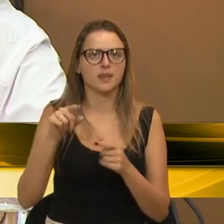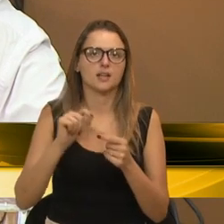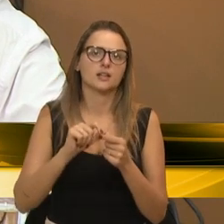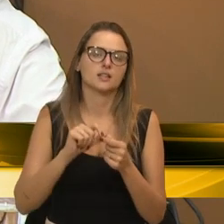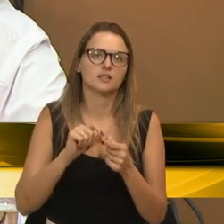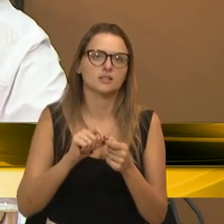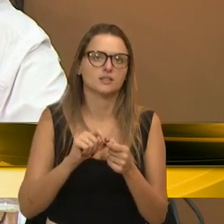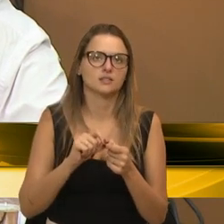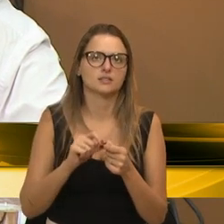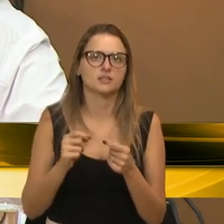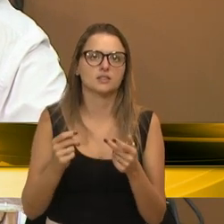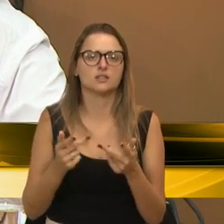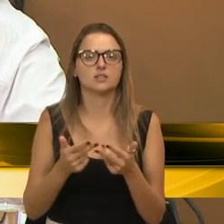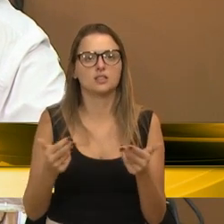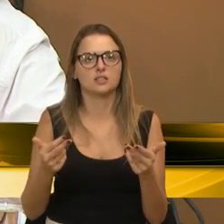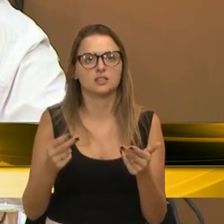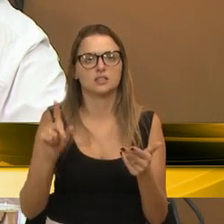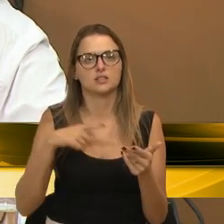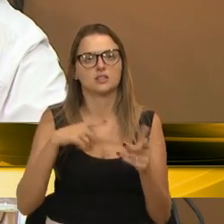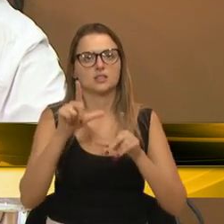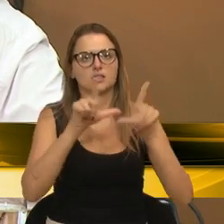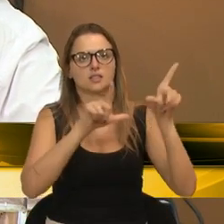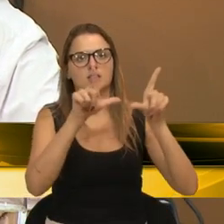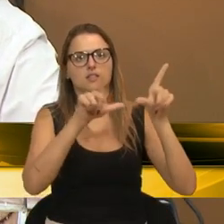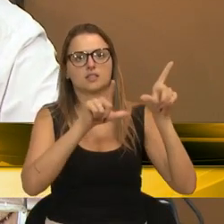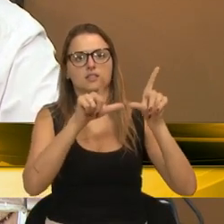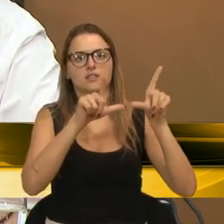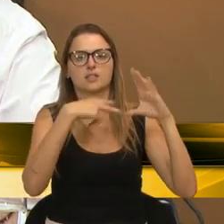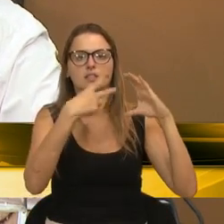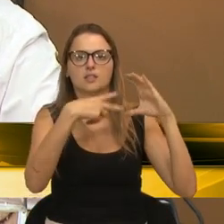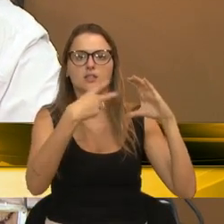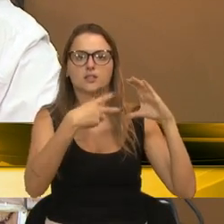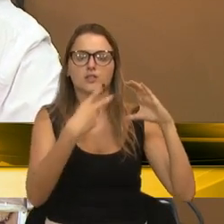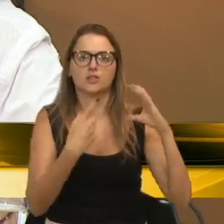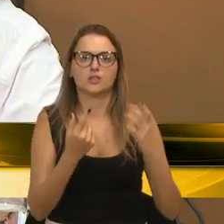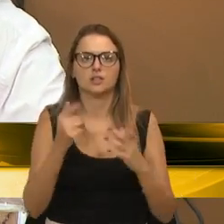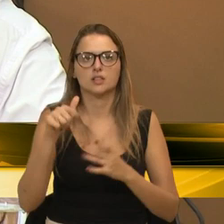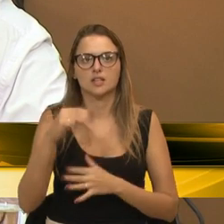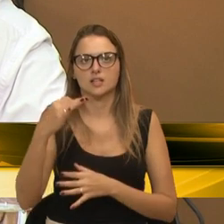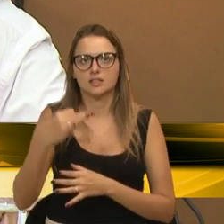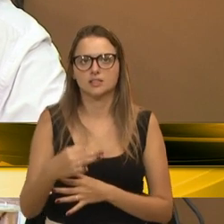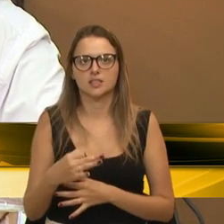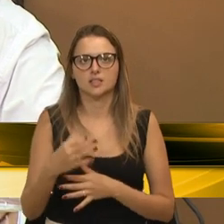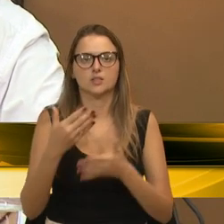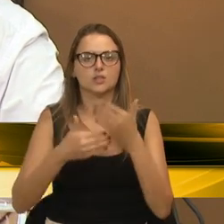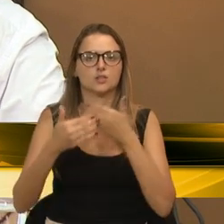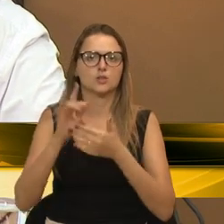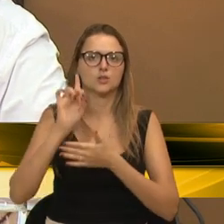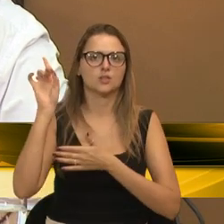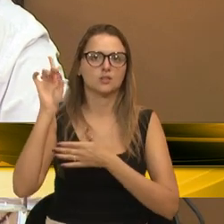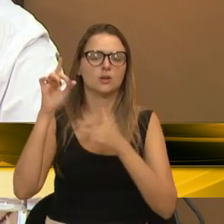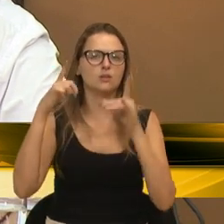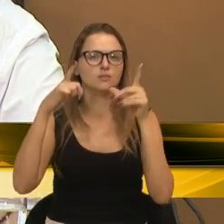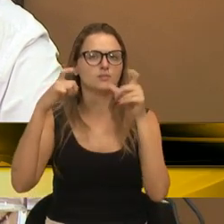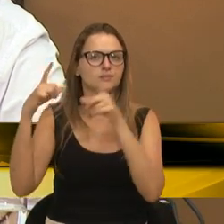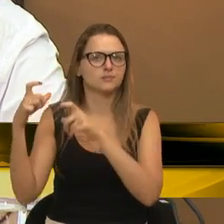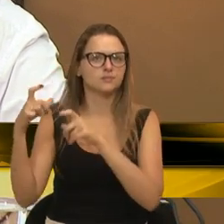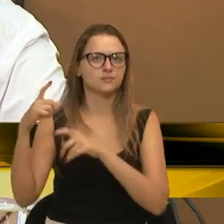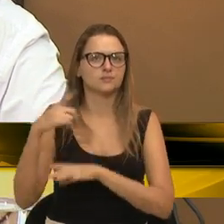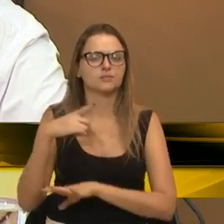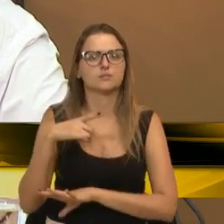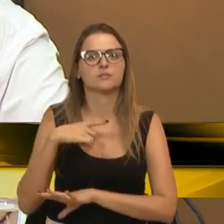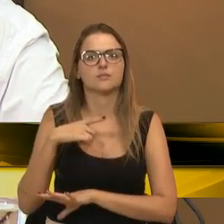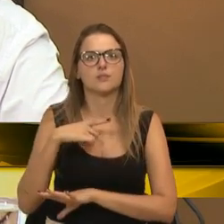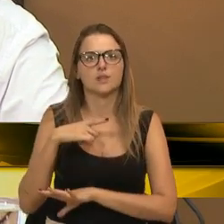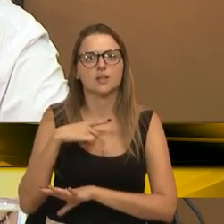ele assiste permanentemente a TV Câmara. Eu vou dizer que, com certeza, vereador Felipe, essas fotos aí, ele tem enchido os olhos d'água.